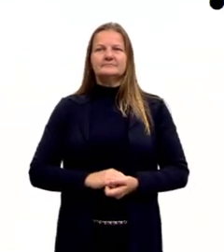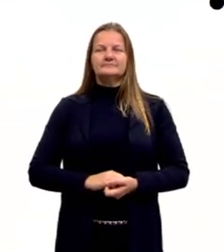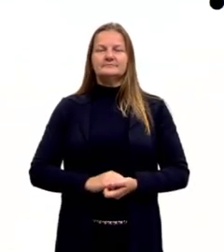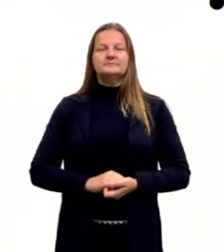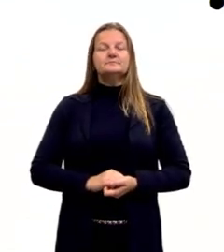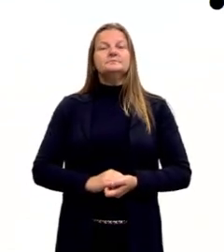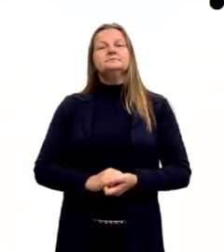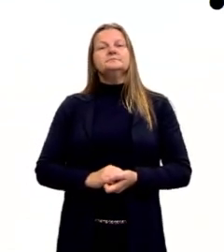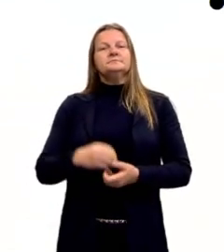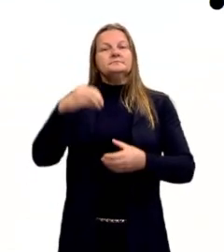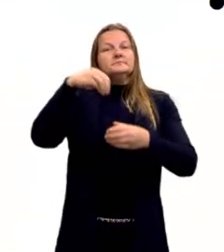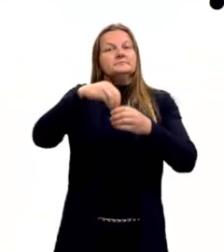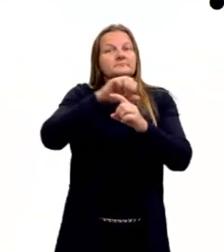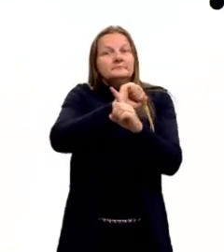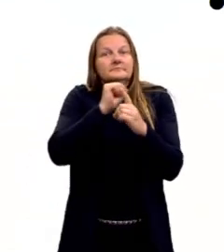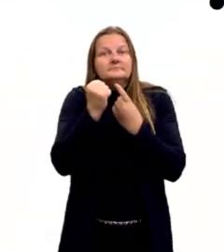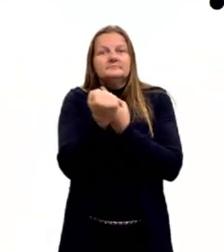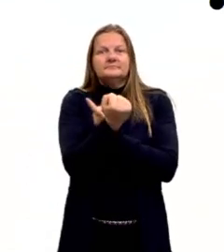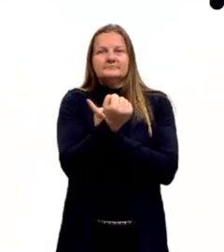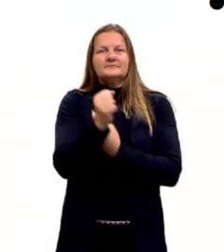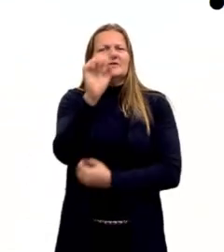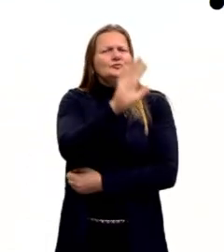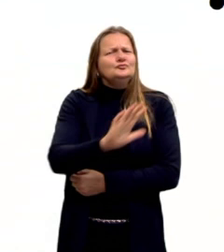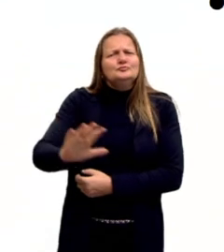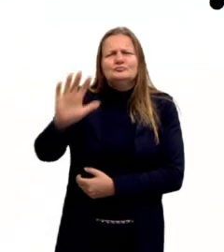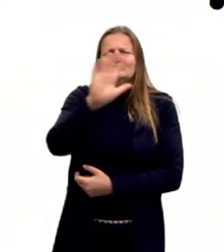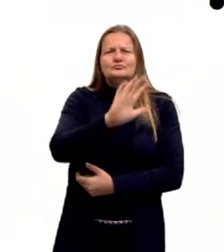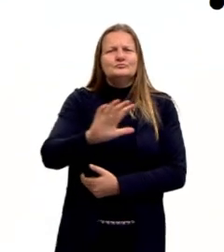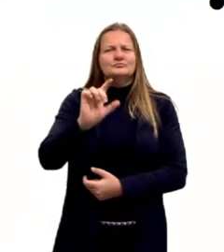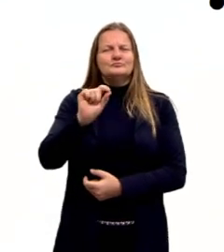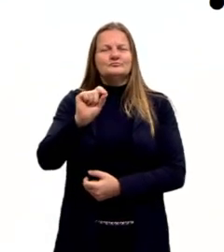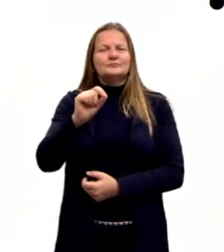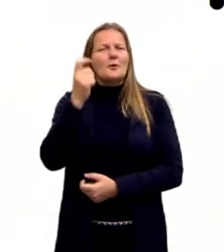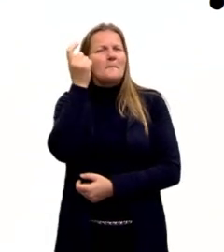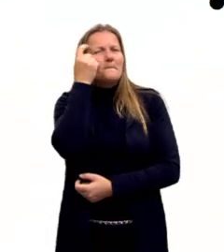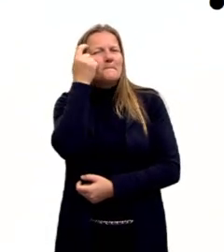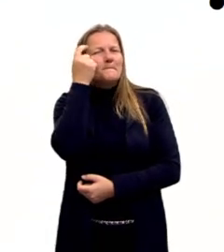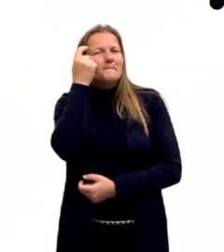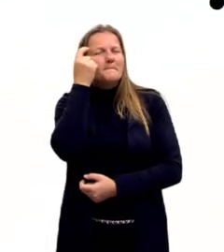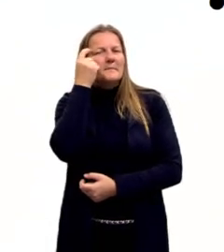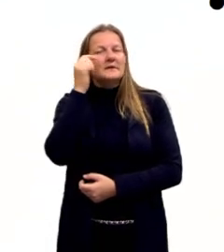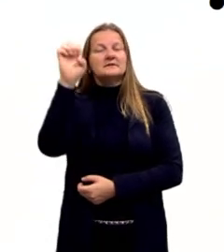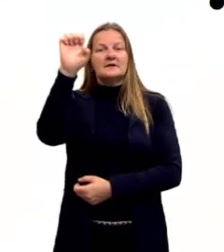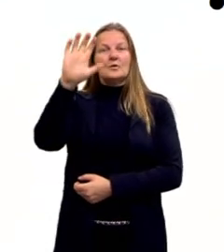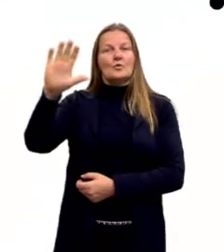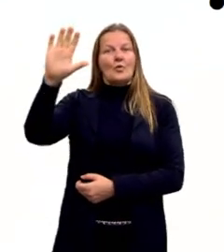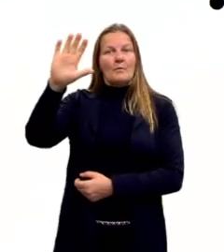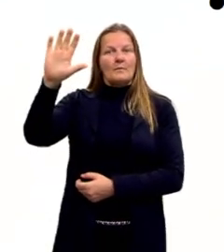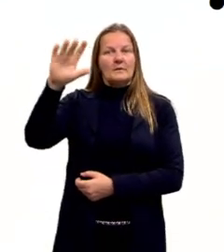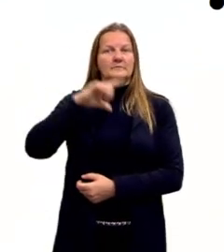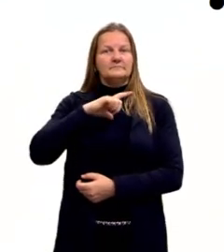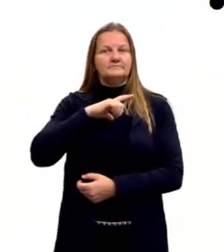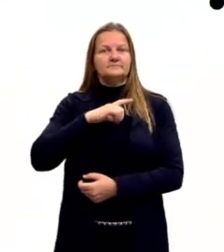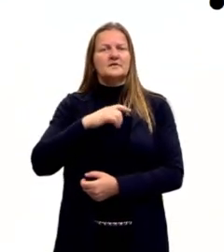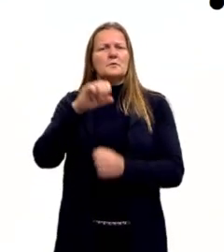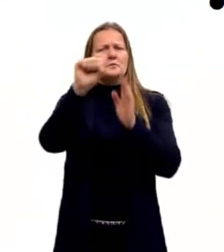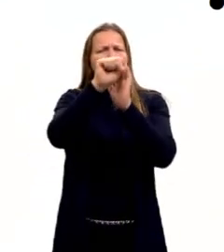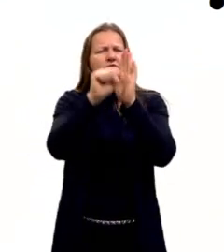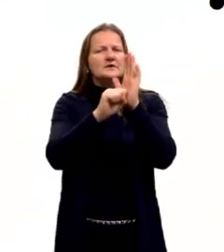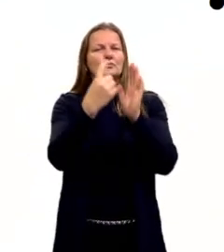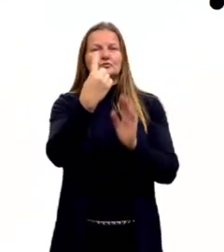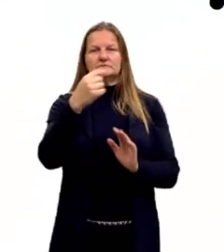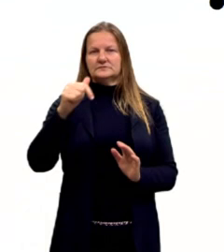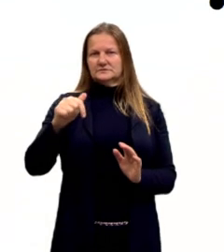na sociedade, em geral, para os pensadores europeus, lá no século